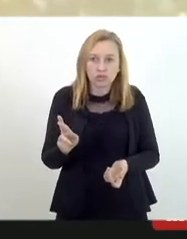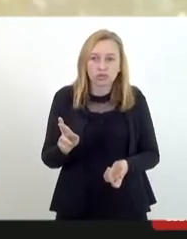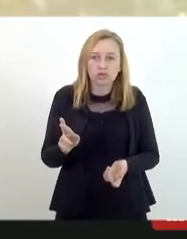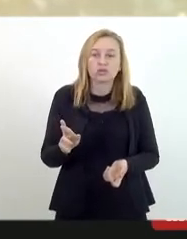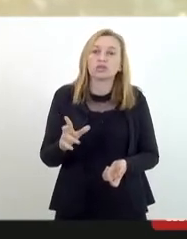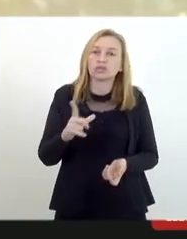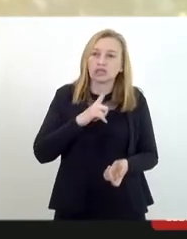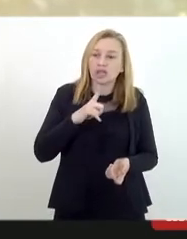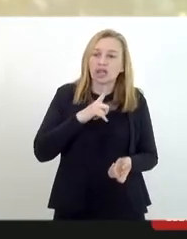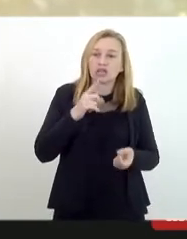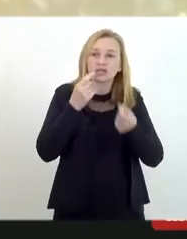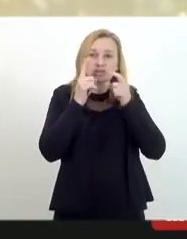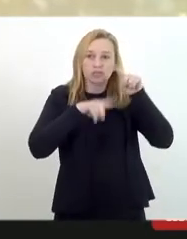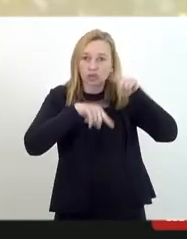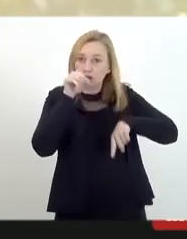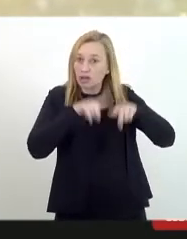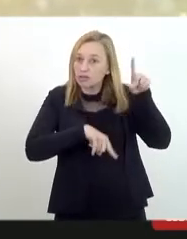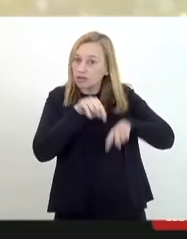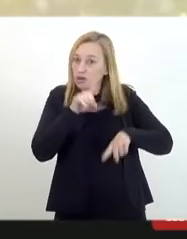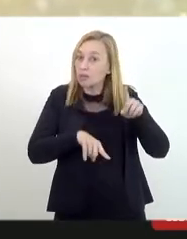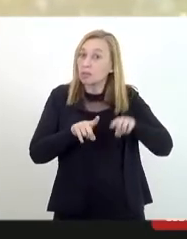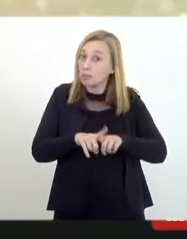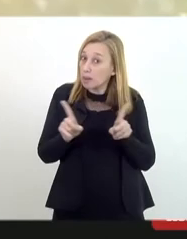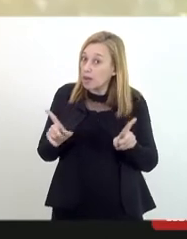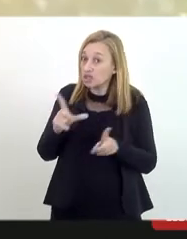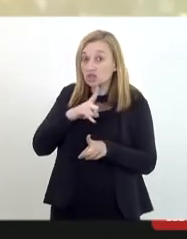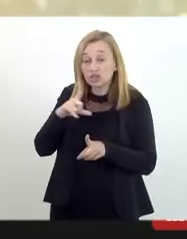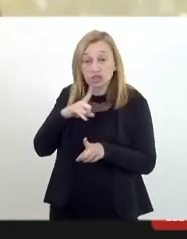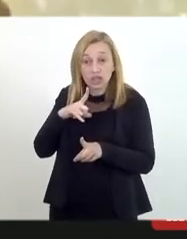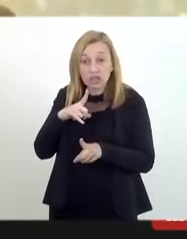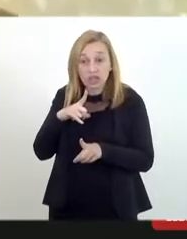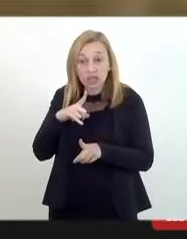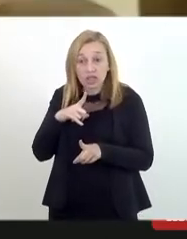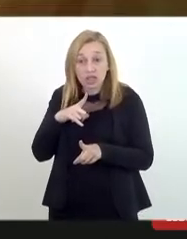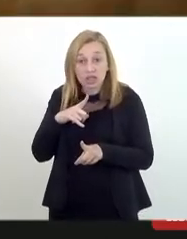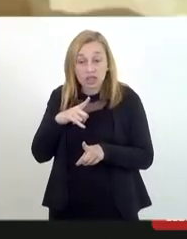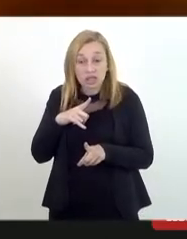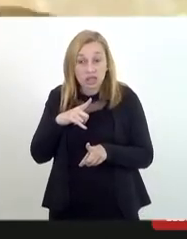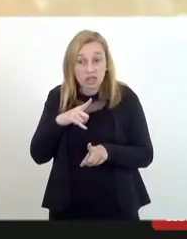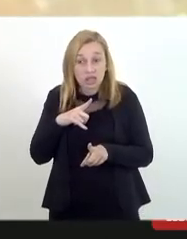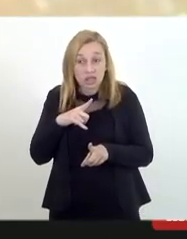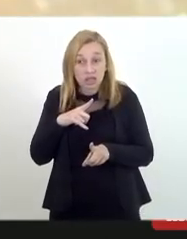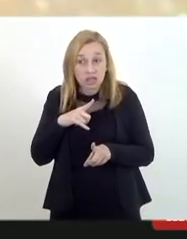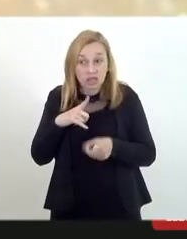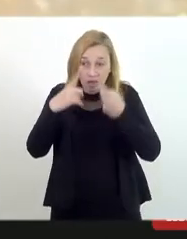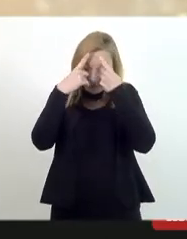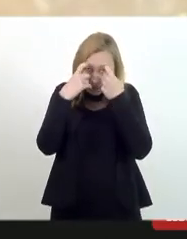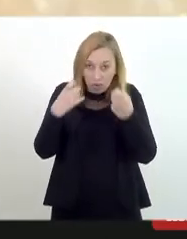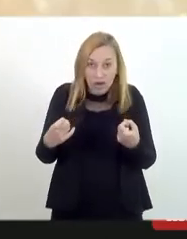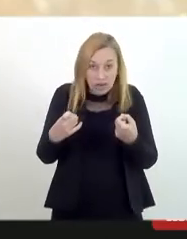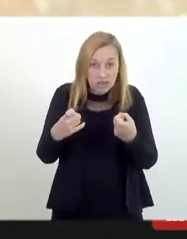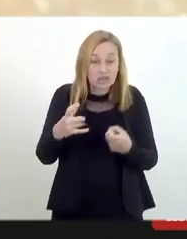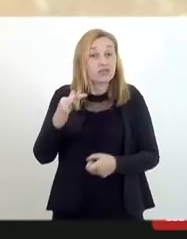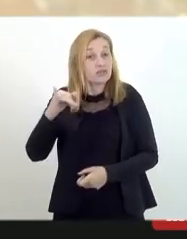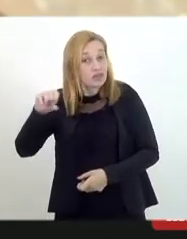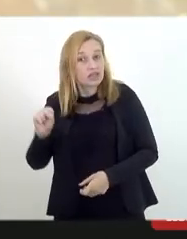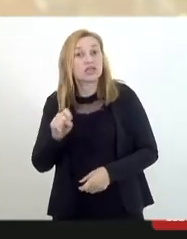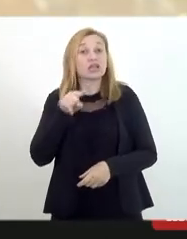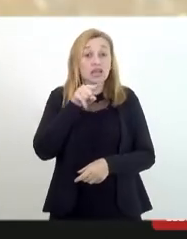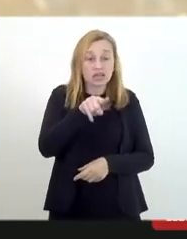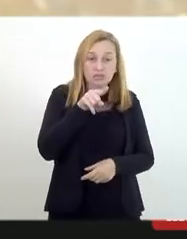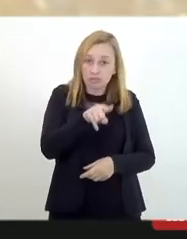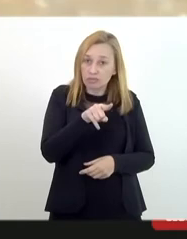xingamento, mas você tem a agressão física, que pode se depredar no terreiro, etc. E esse mesmo pessoal